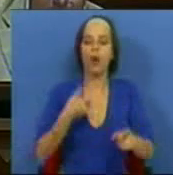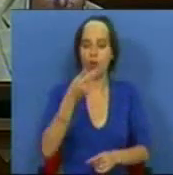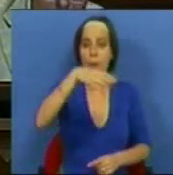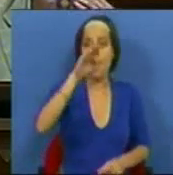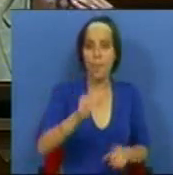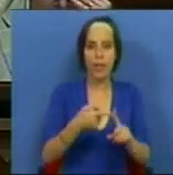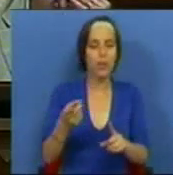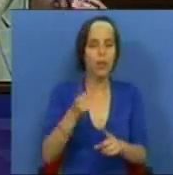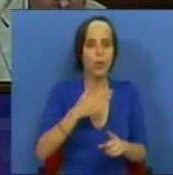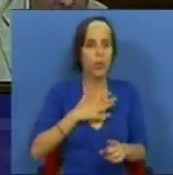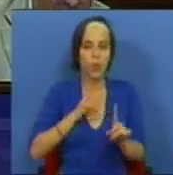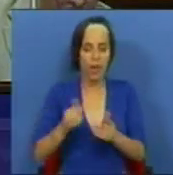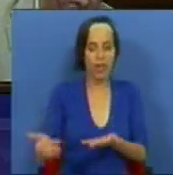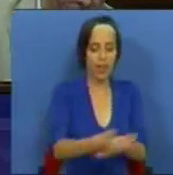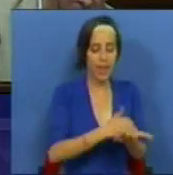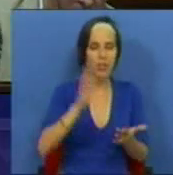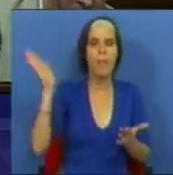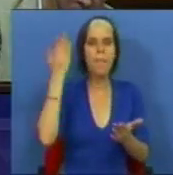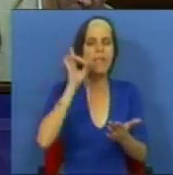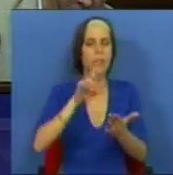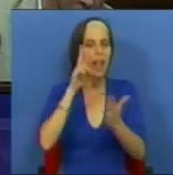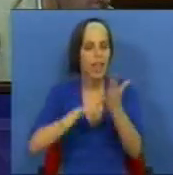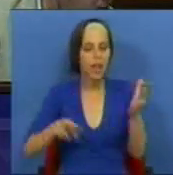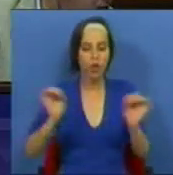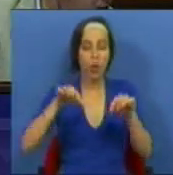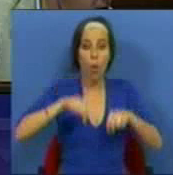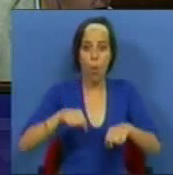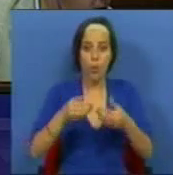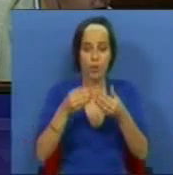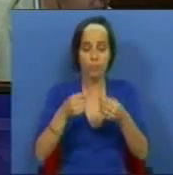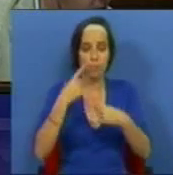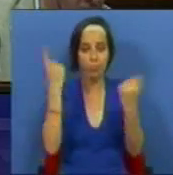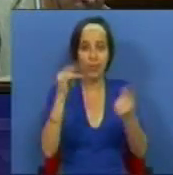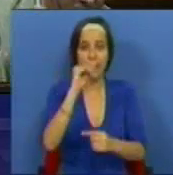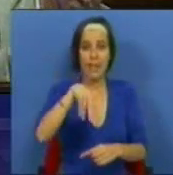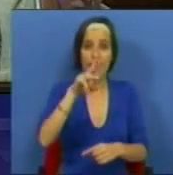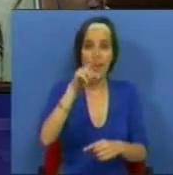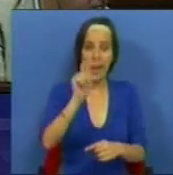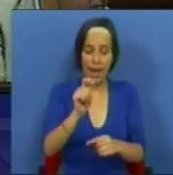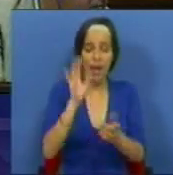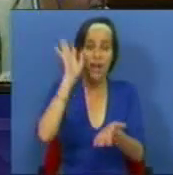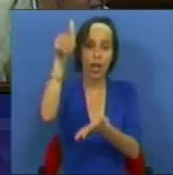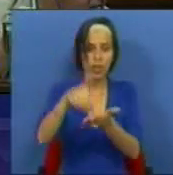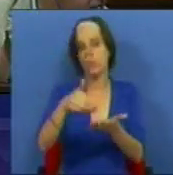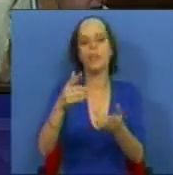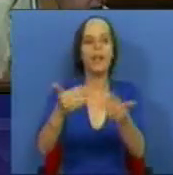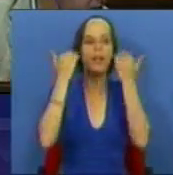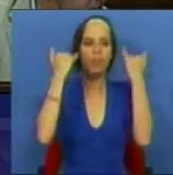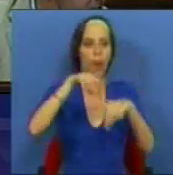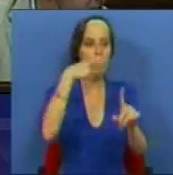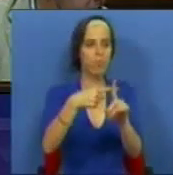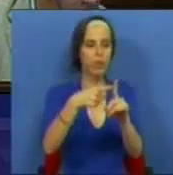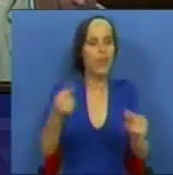Partido Socialista não leu sequer os dados mais importantes que hoje o INE lançou, que foi que o resultado dos indicadores